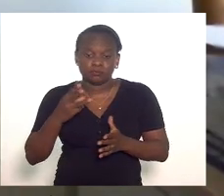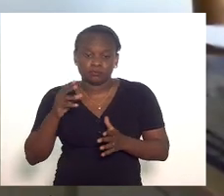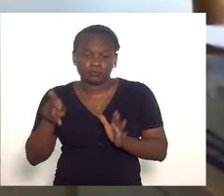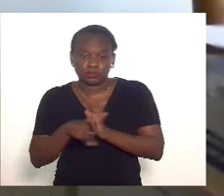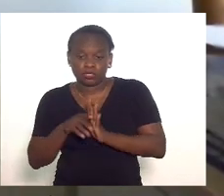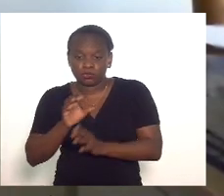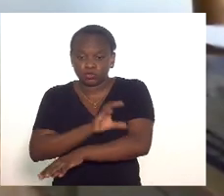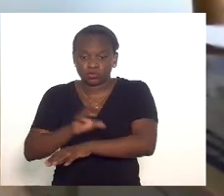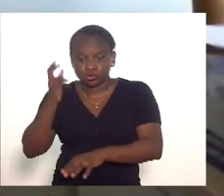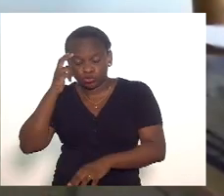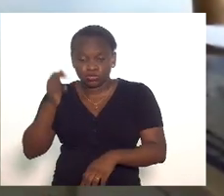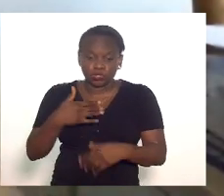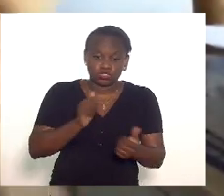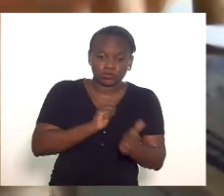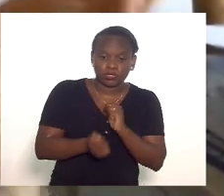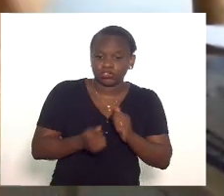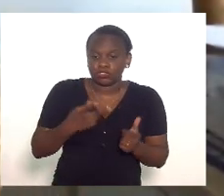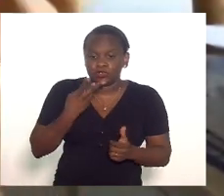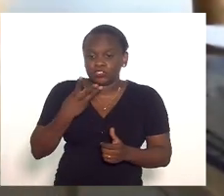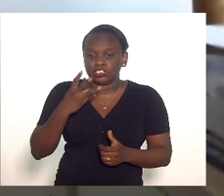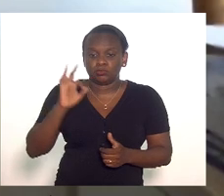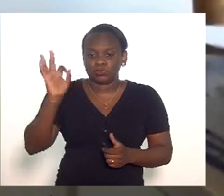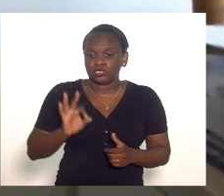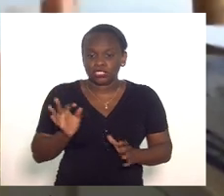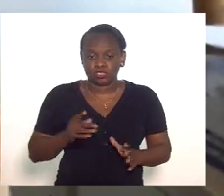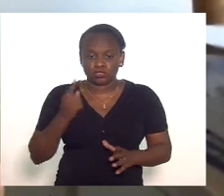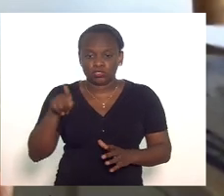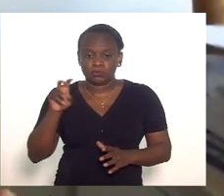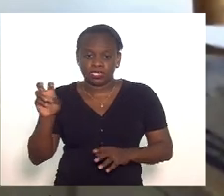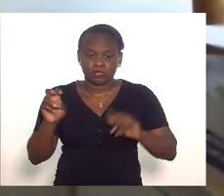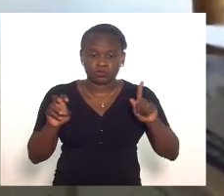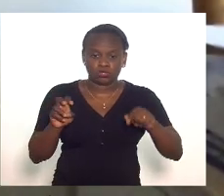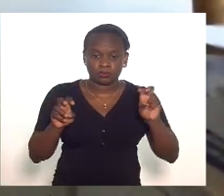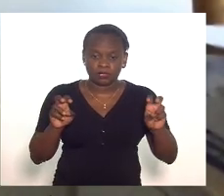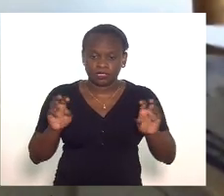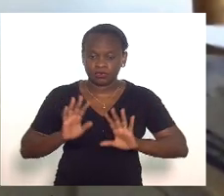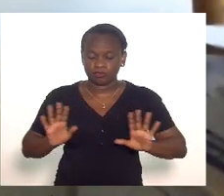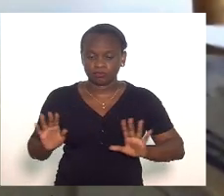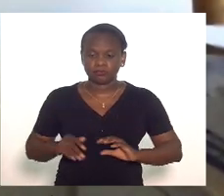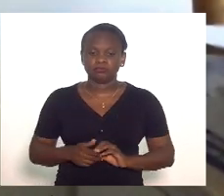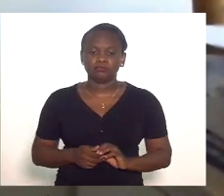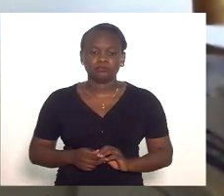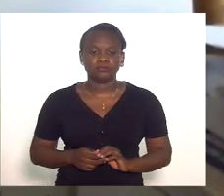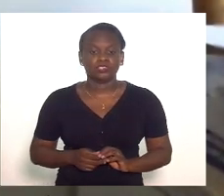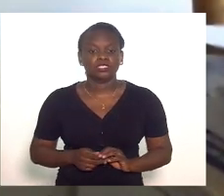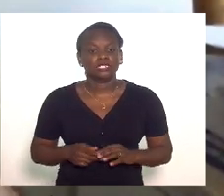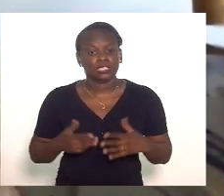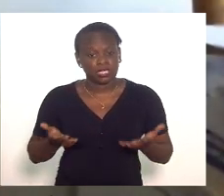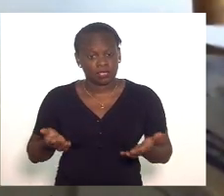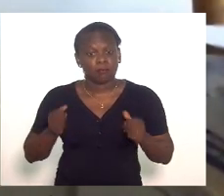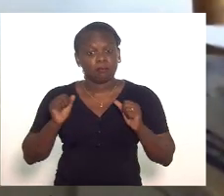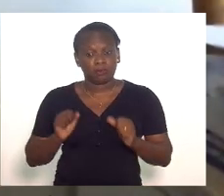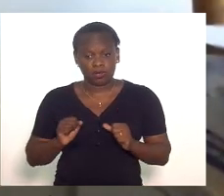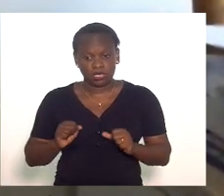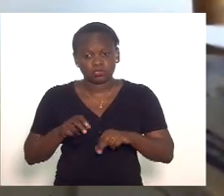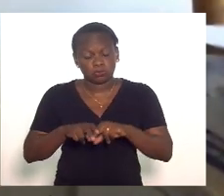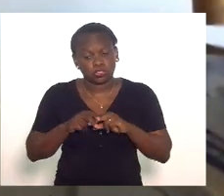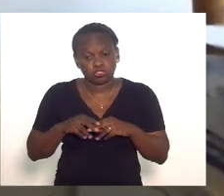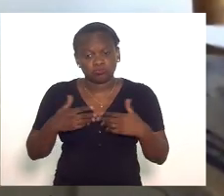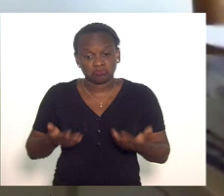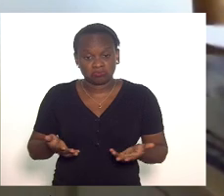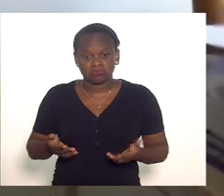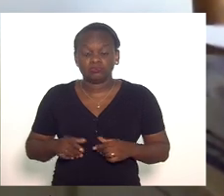basta dizer 3% um e-mail e a cultura e um e-mail para os esportes deve ter tido um motivo